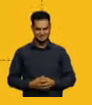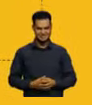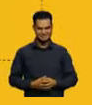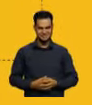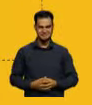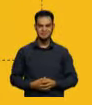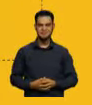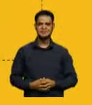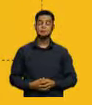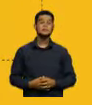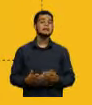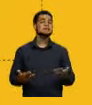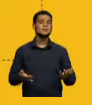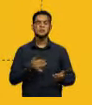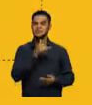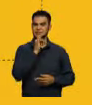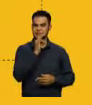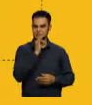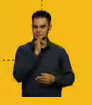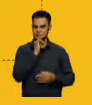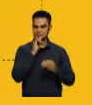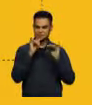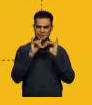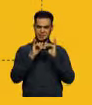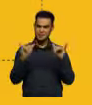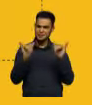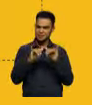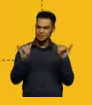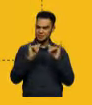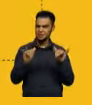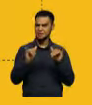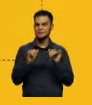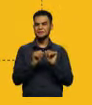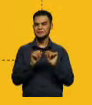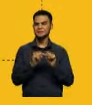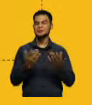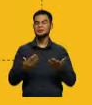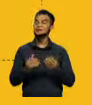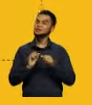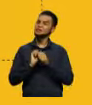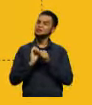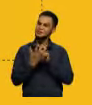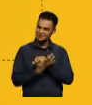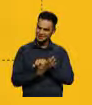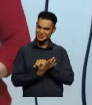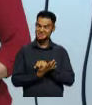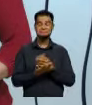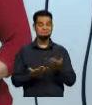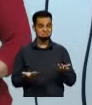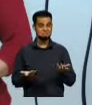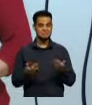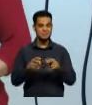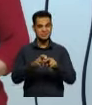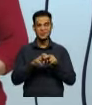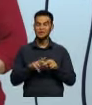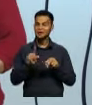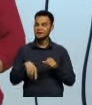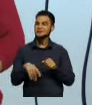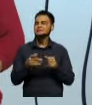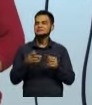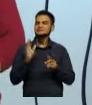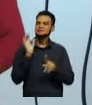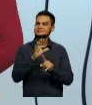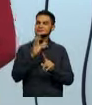campanha. Por exemplo, uma campanha que está sendo feita é a da Covid, do isolamento, o incentivo ao isolamento